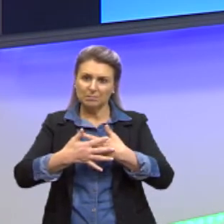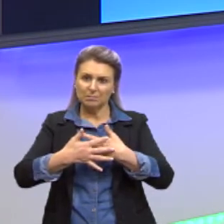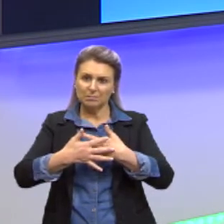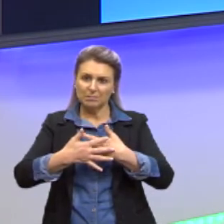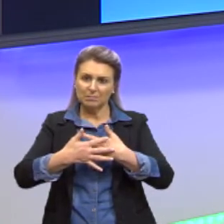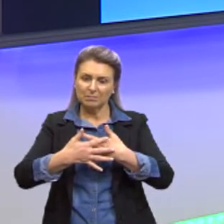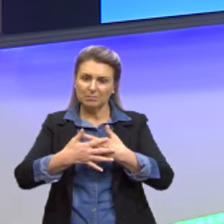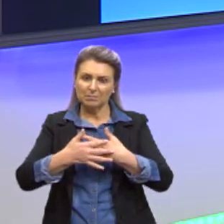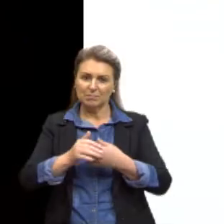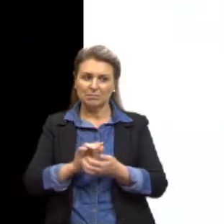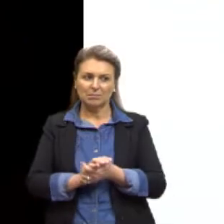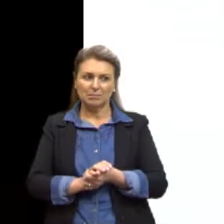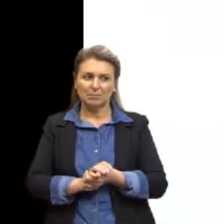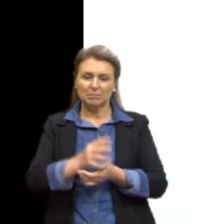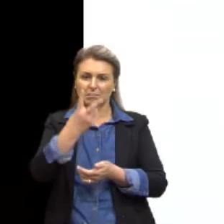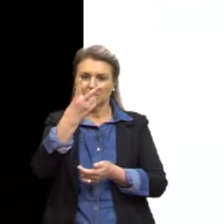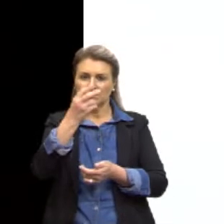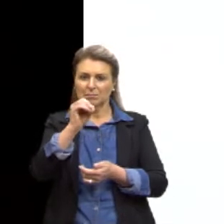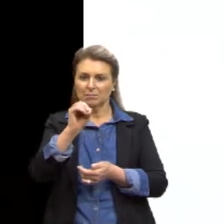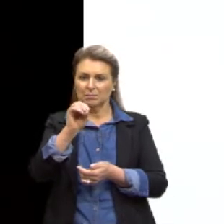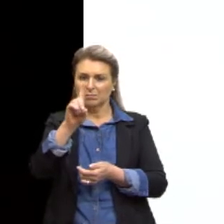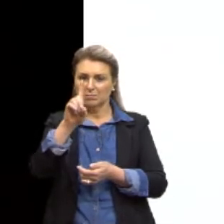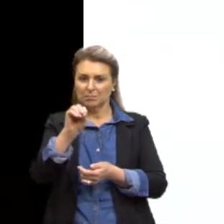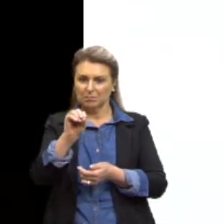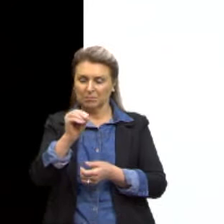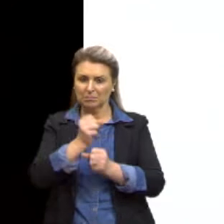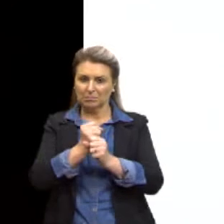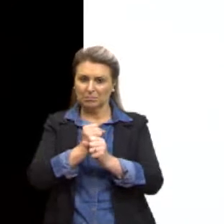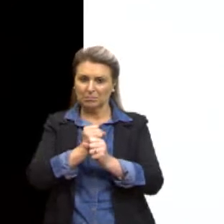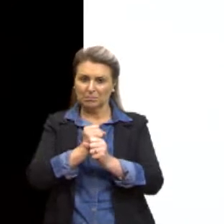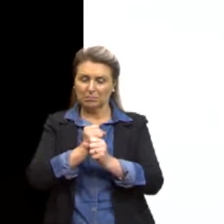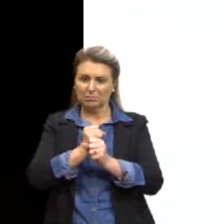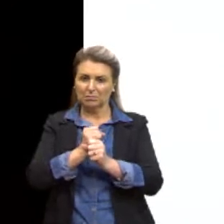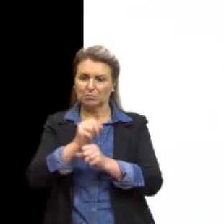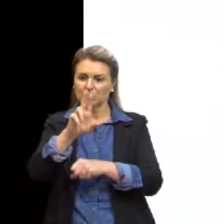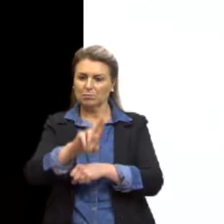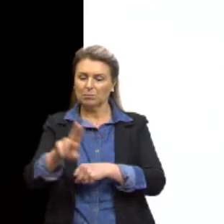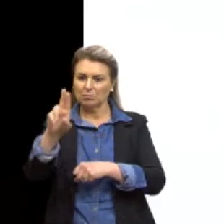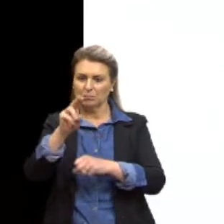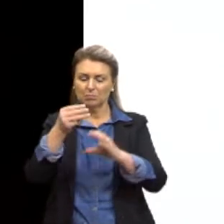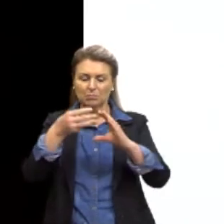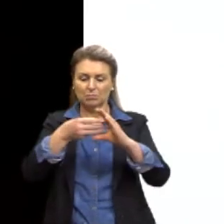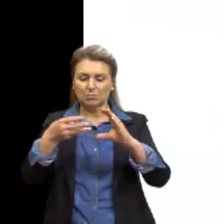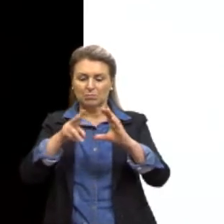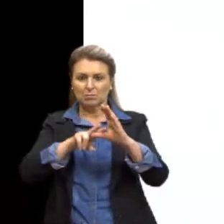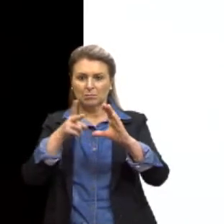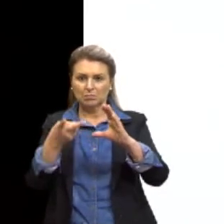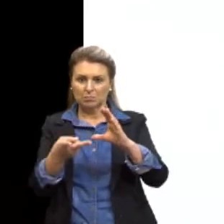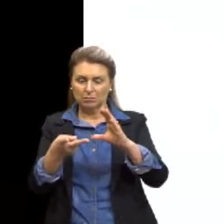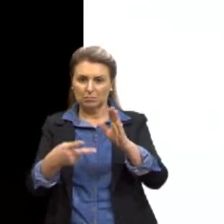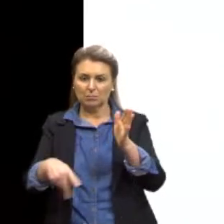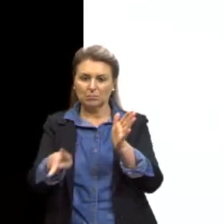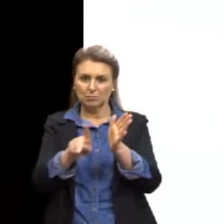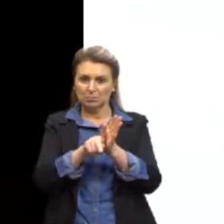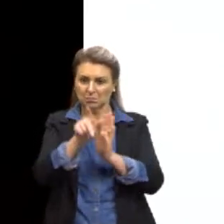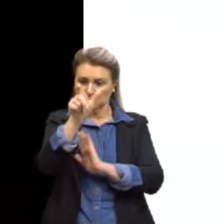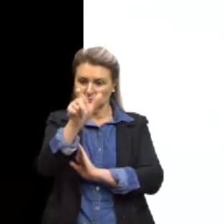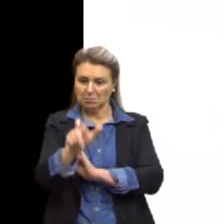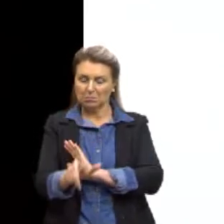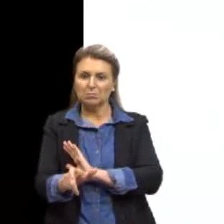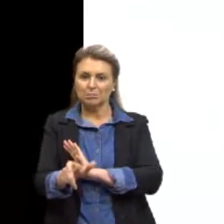De 2010, a utilização de células-tronco do próprio indivíduo,